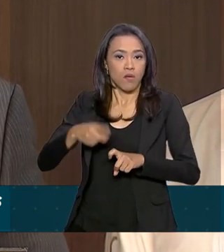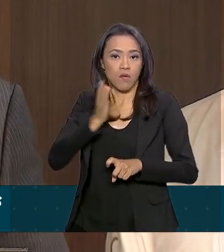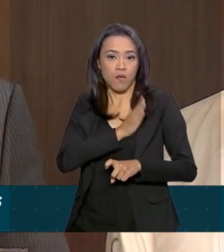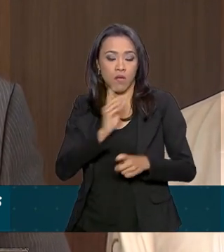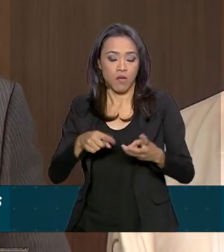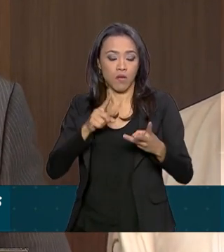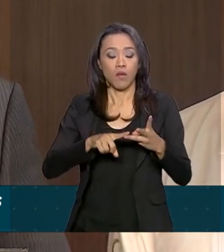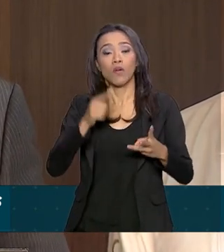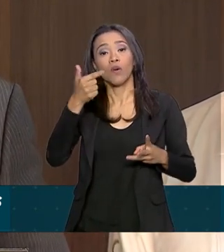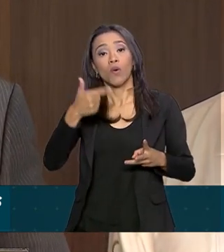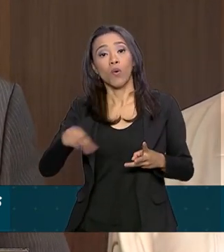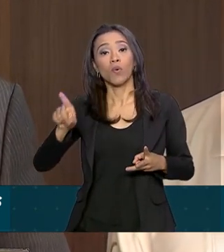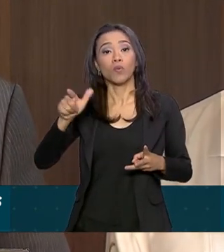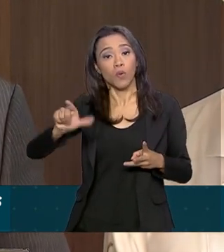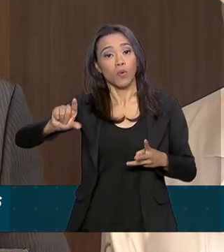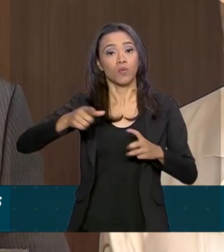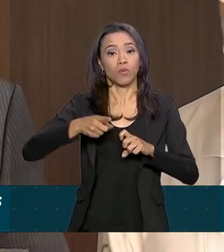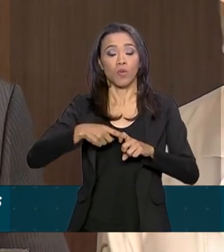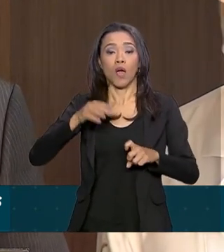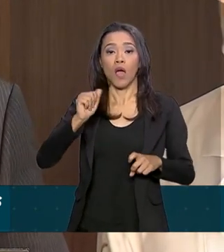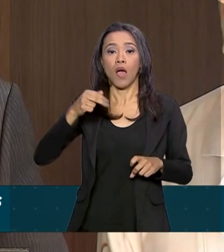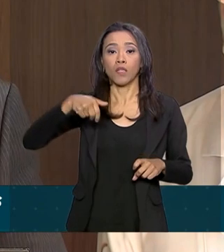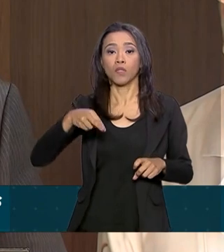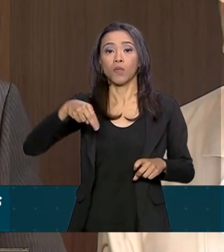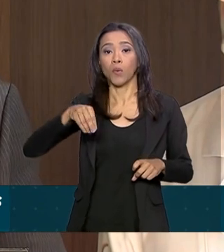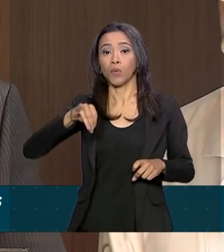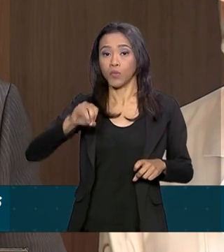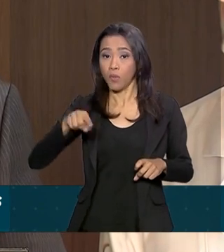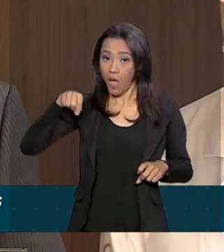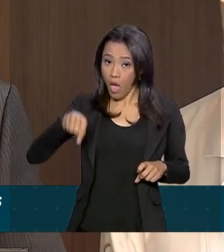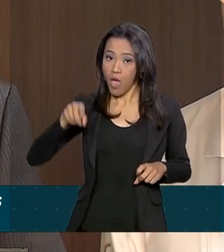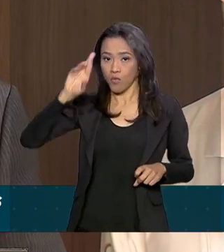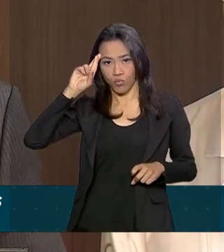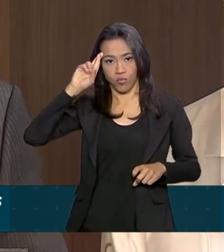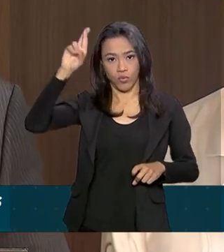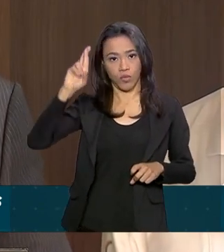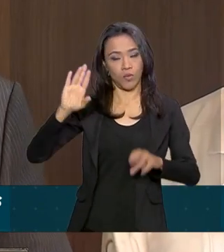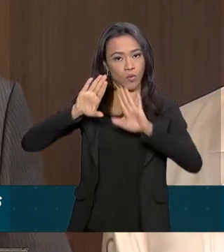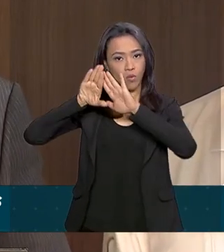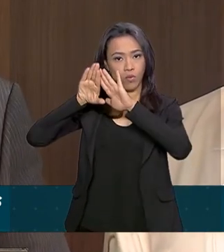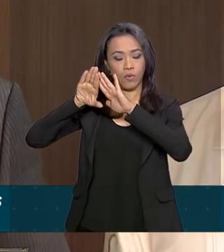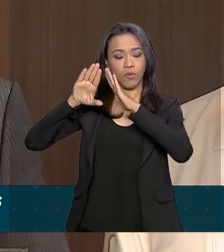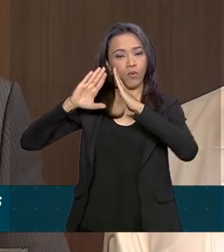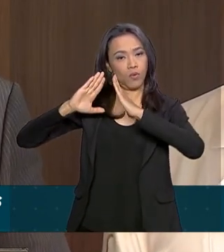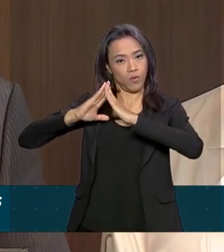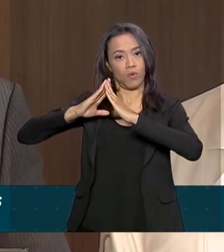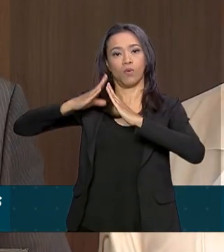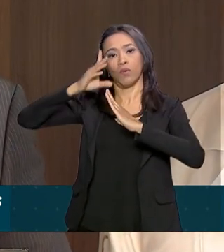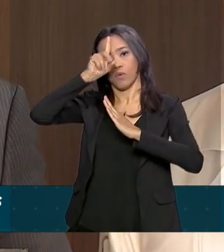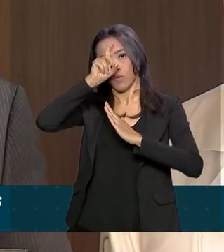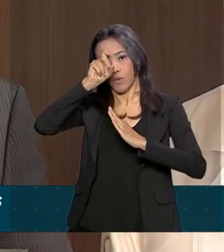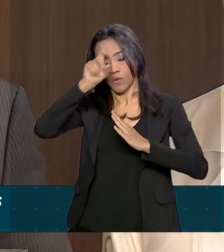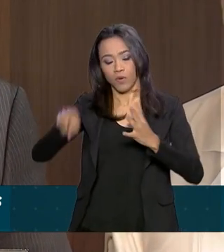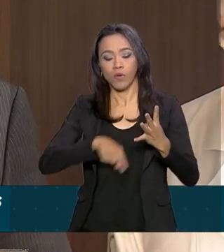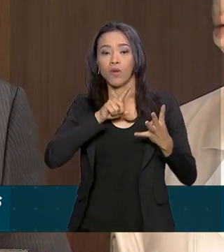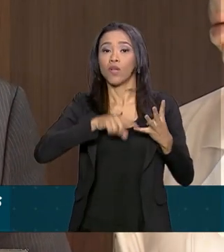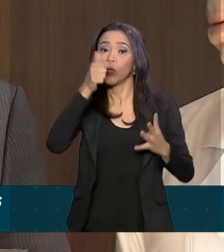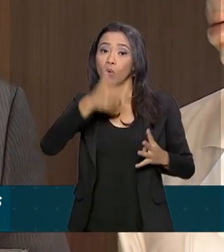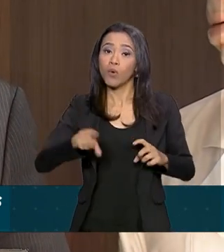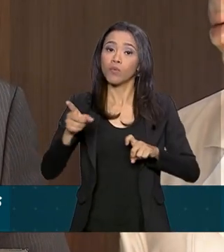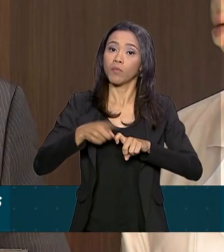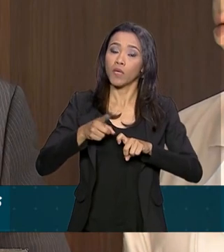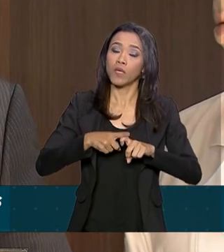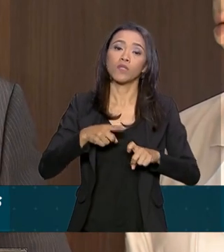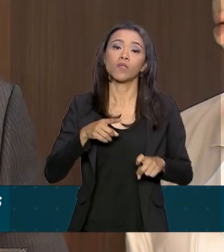Antonieto, diretor médico do Hospital Vila Nova Star, e o Dr. Ricardo Peixoto